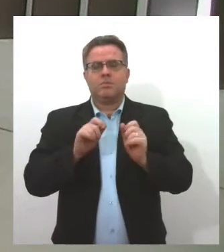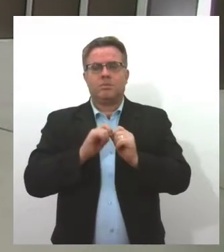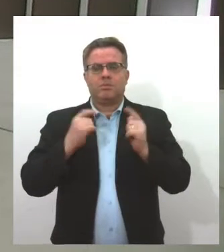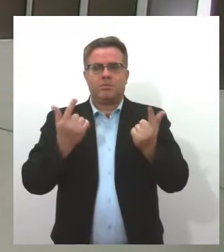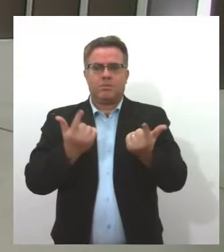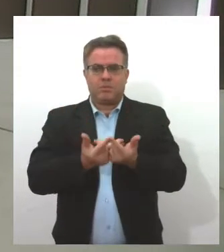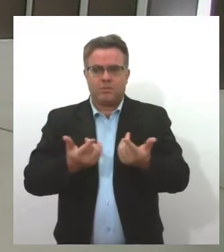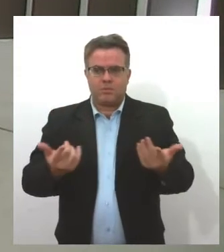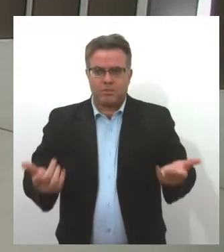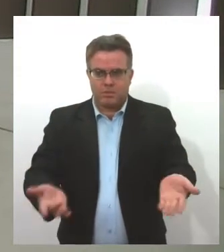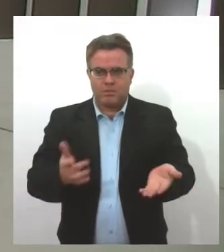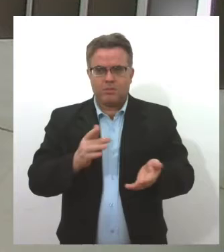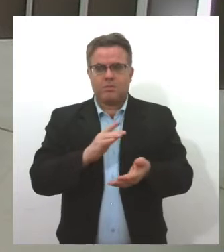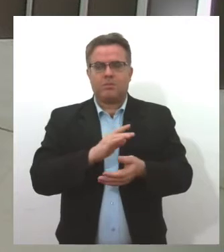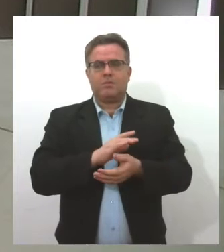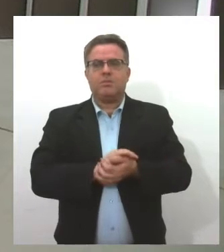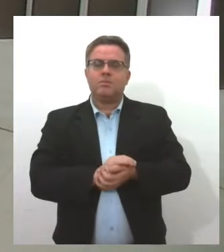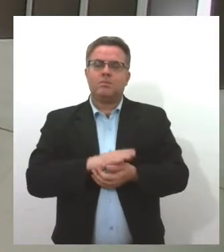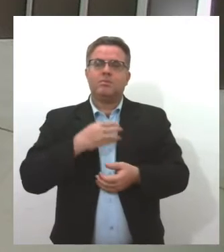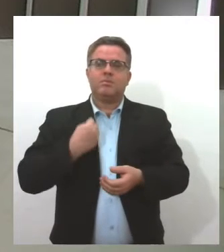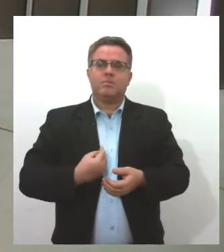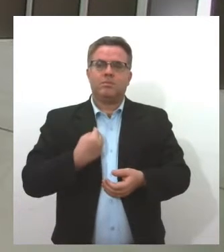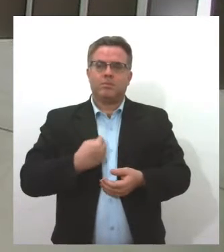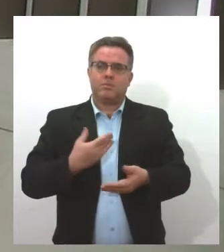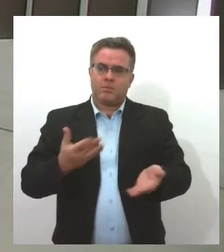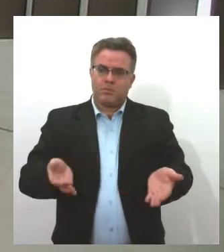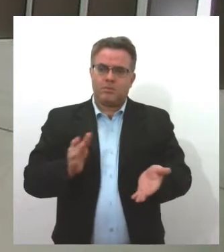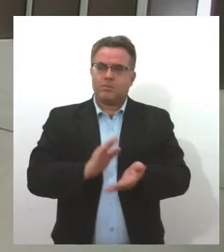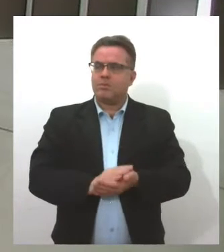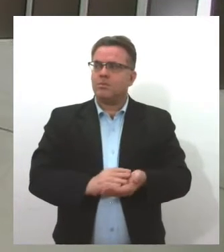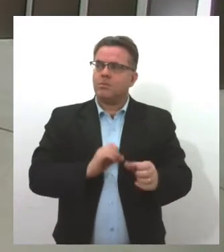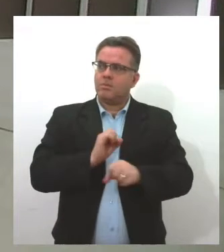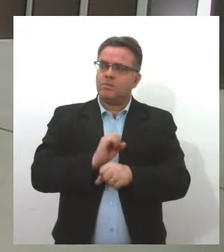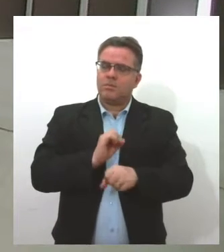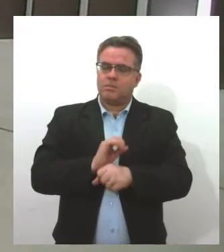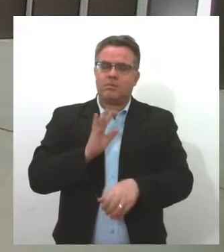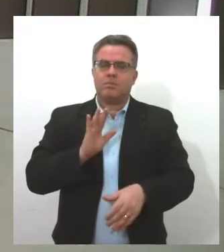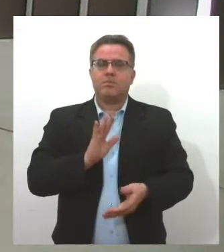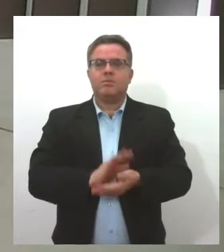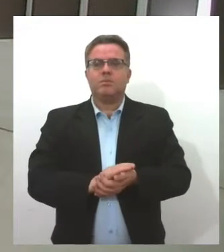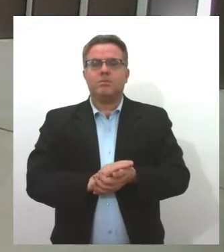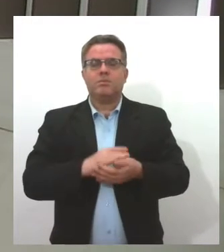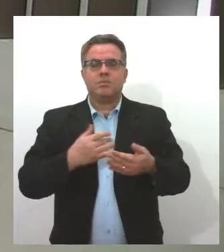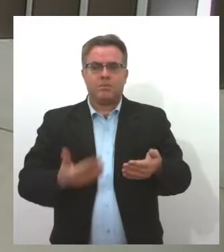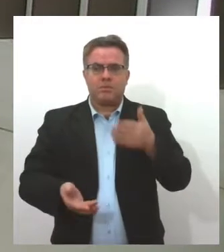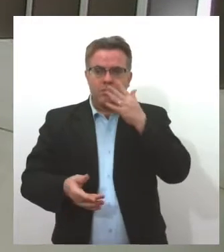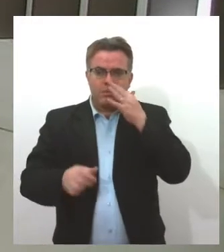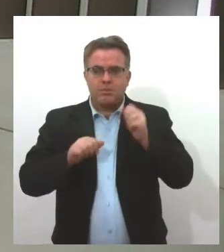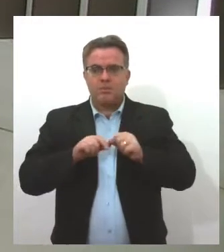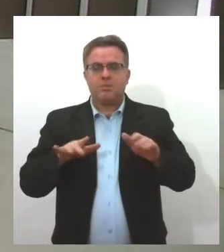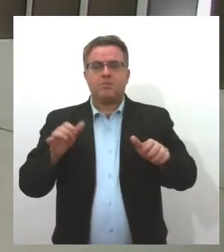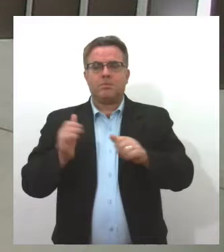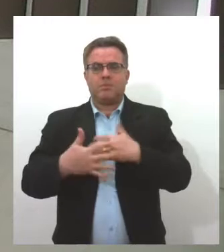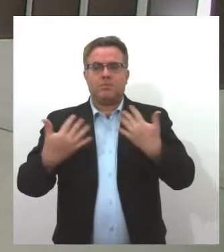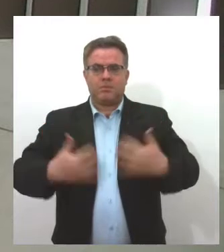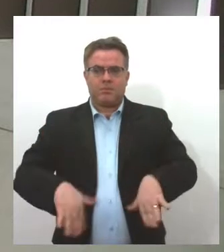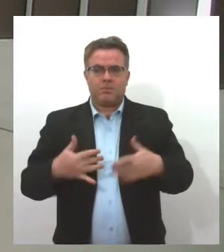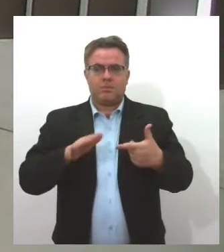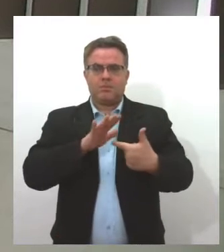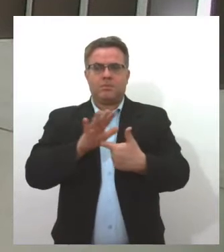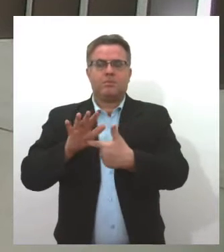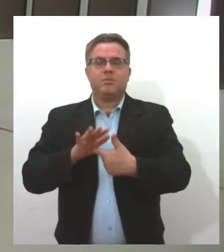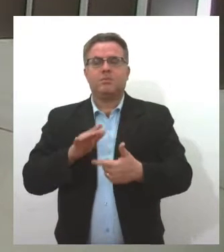acontece em Sergipe na participação com vocês. Então, até já, viu meninas? E olha, a pandemia do novo coronavírus trouxe muitos